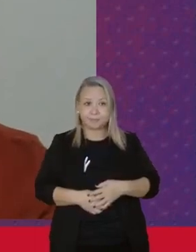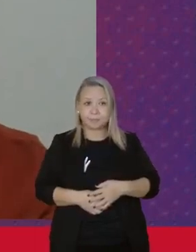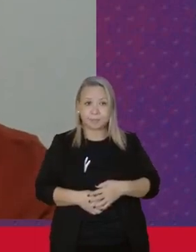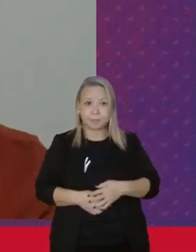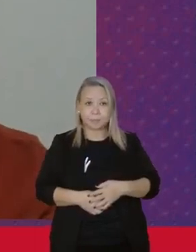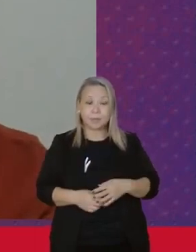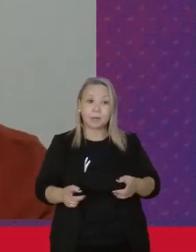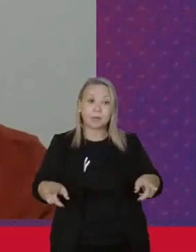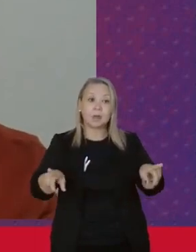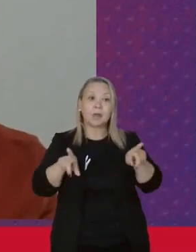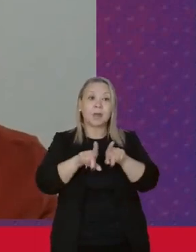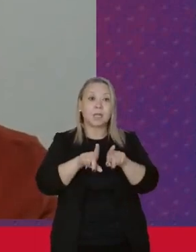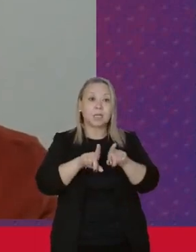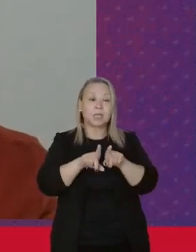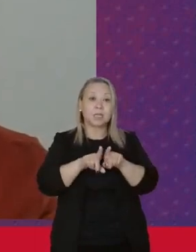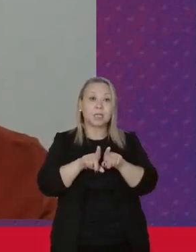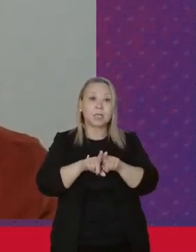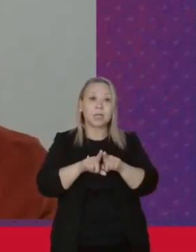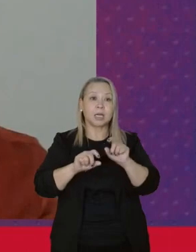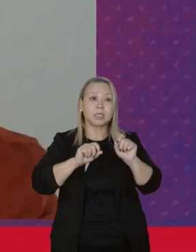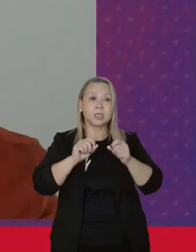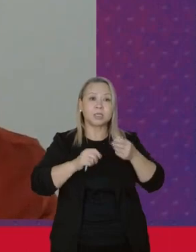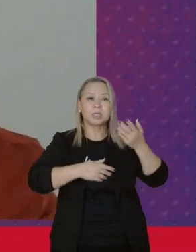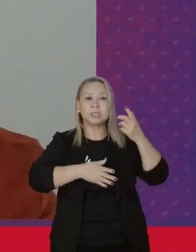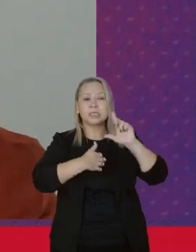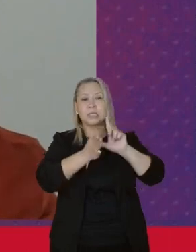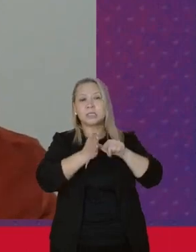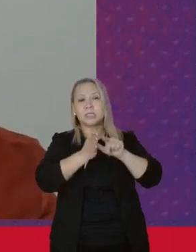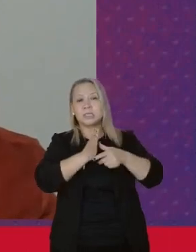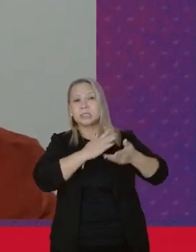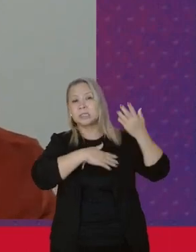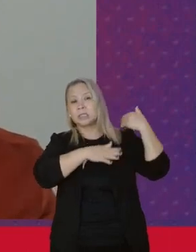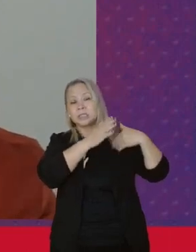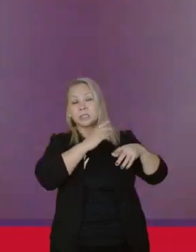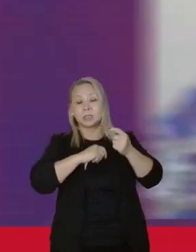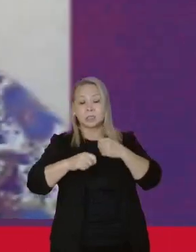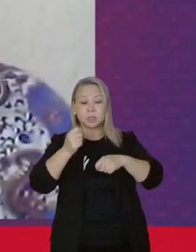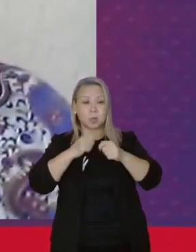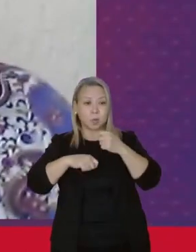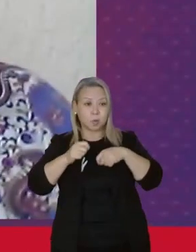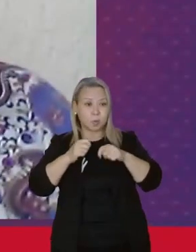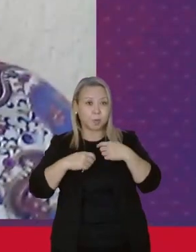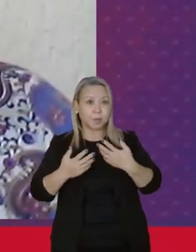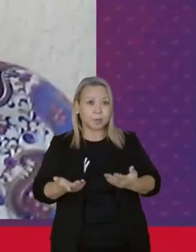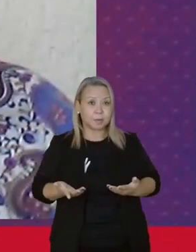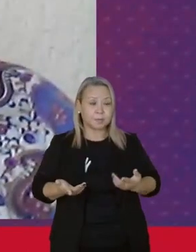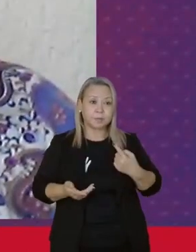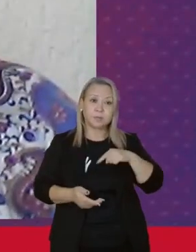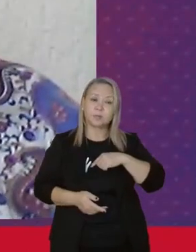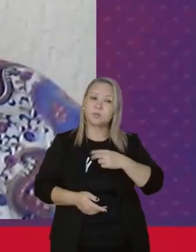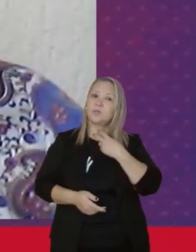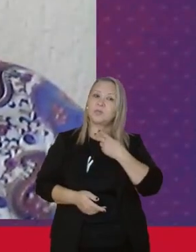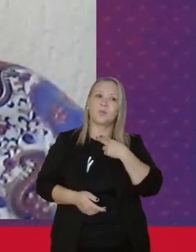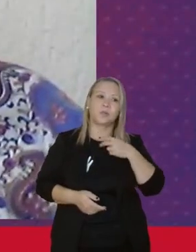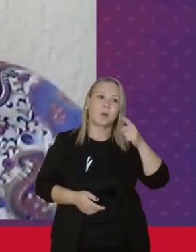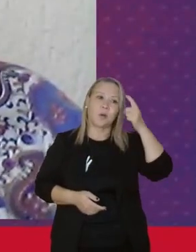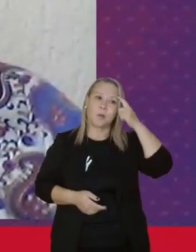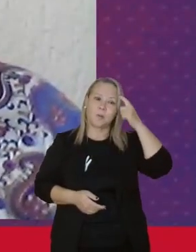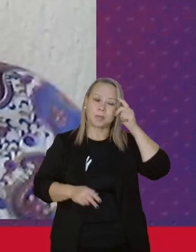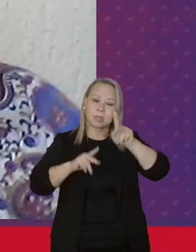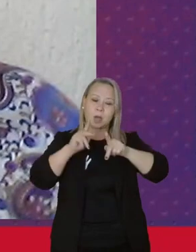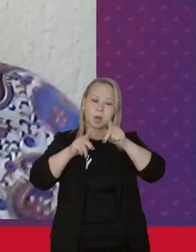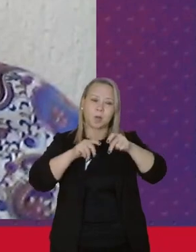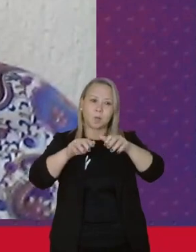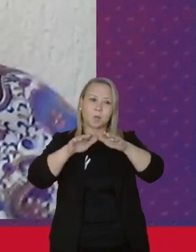Também de um retrocesso em relação à economia. Nós não podemos pensar na população